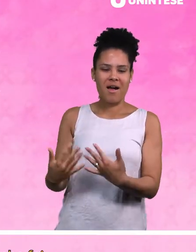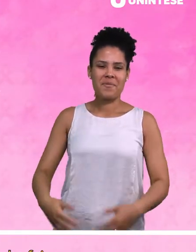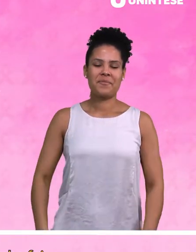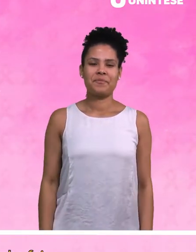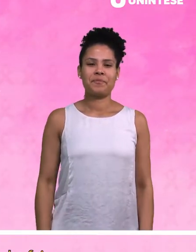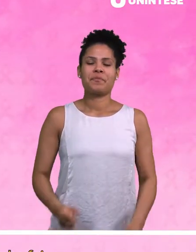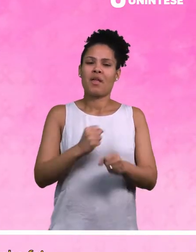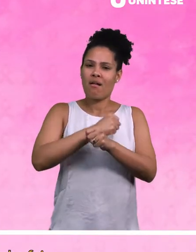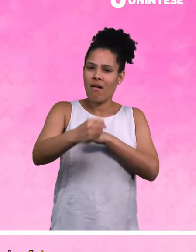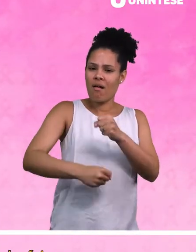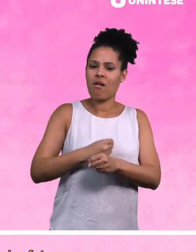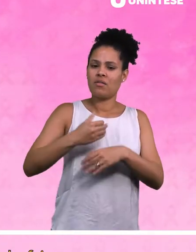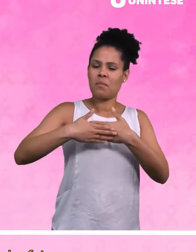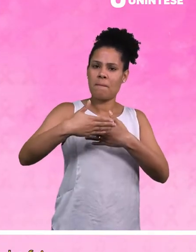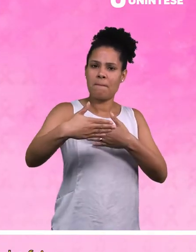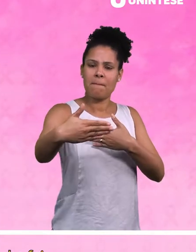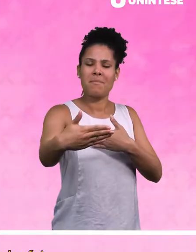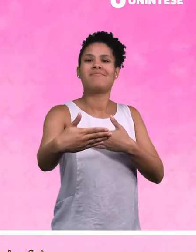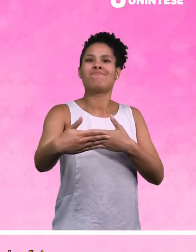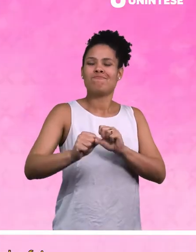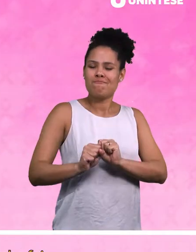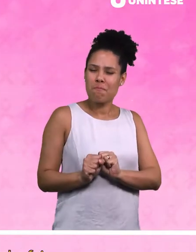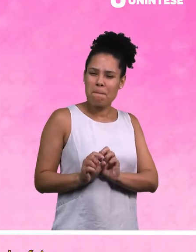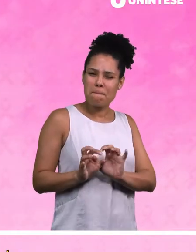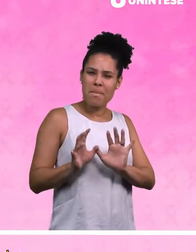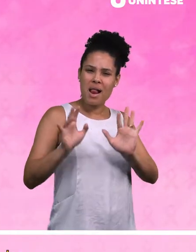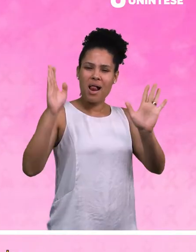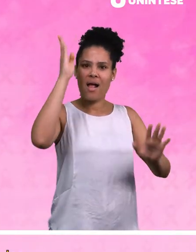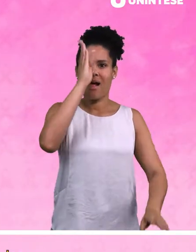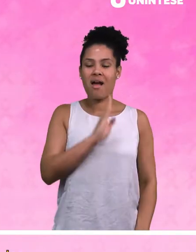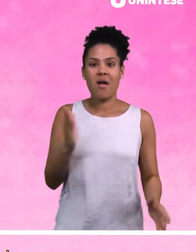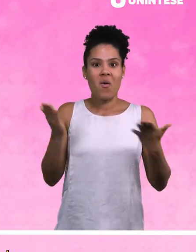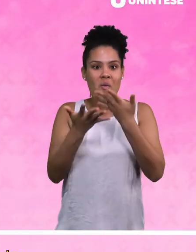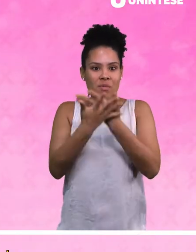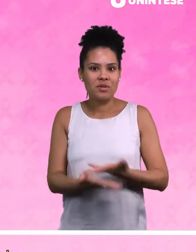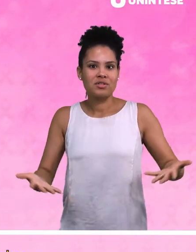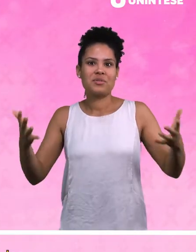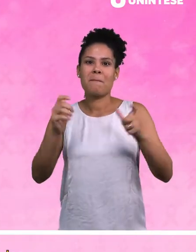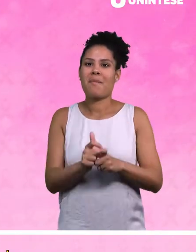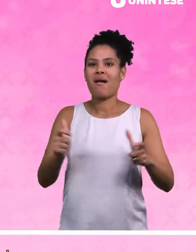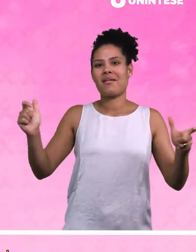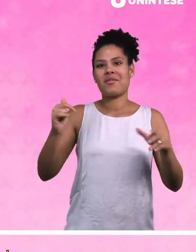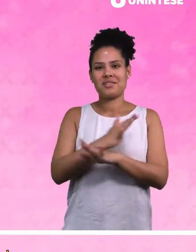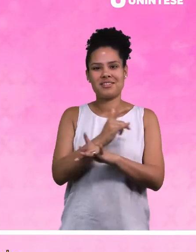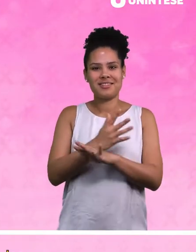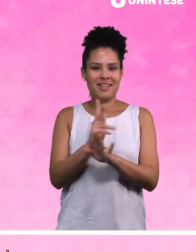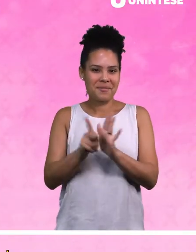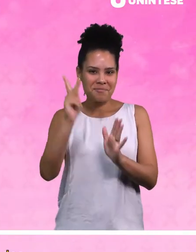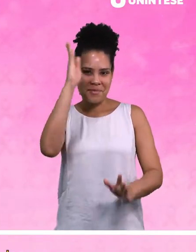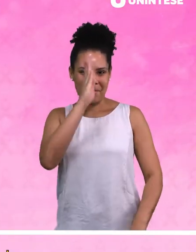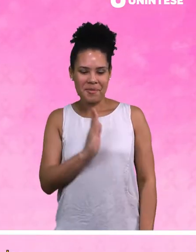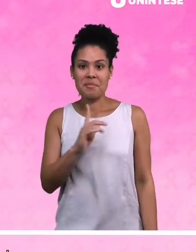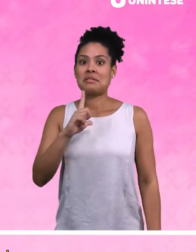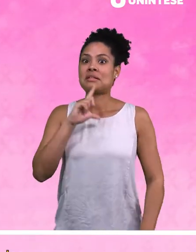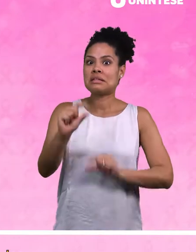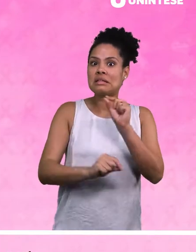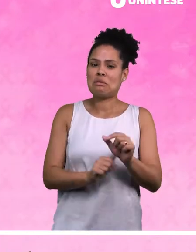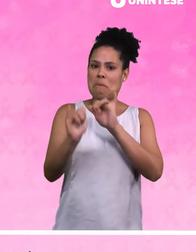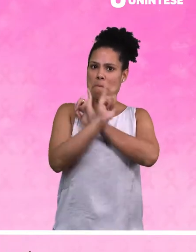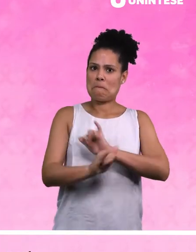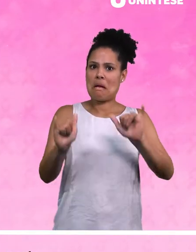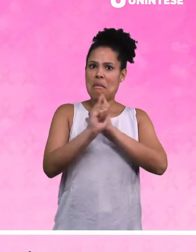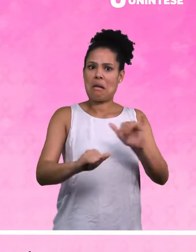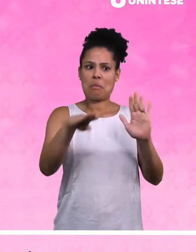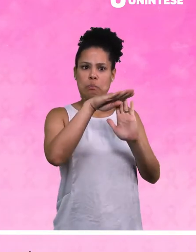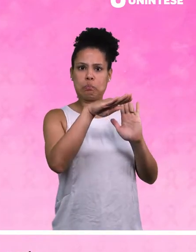dos anos, a campanha foi crescendo pelo país e hoje é celebrada na maioria das cidades brasileiras, inclusive com